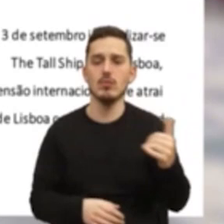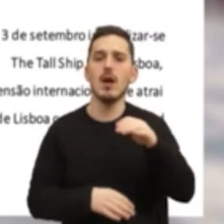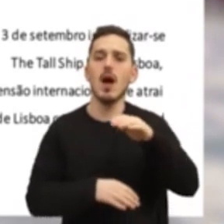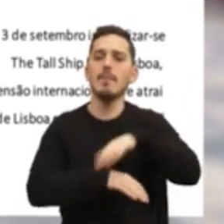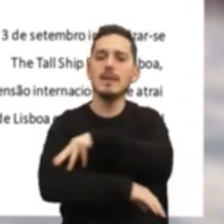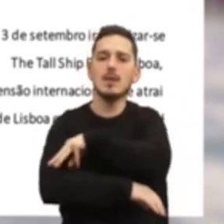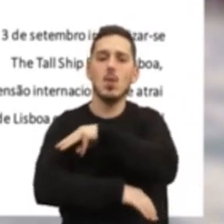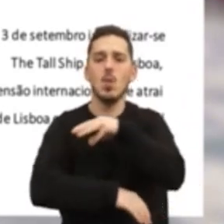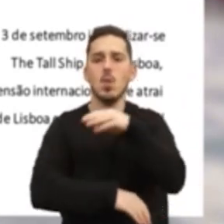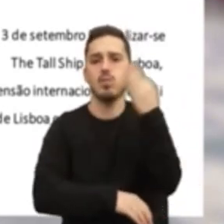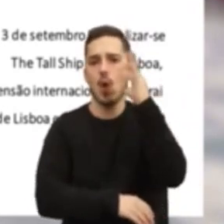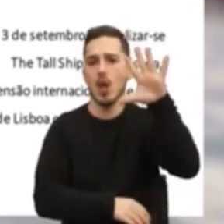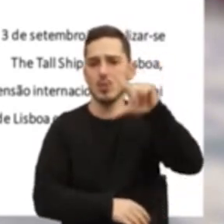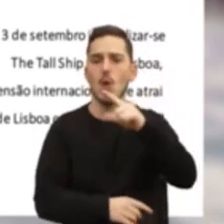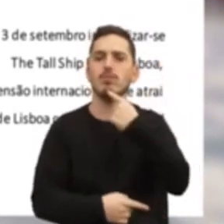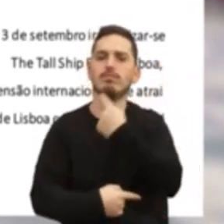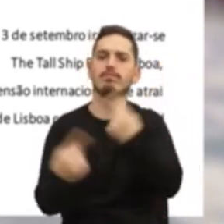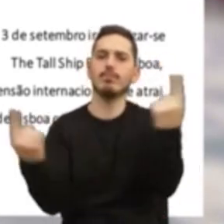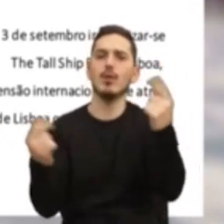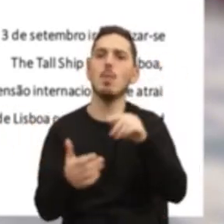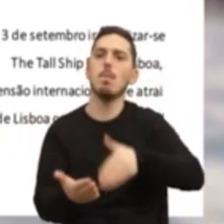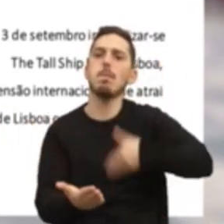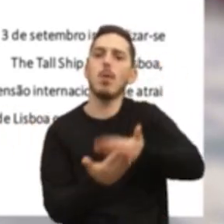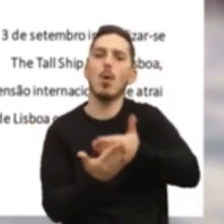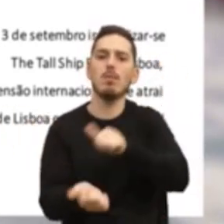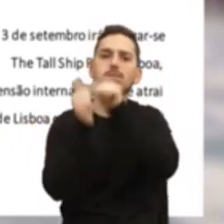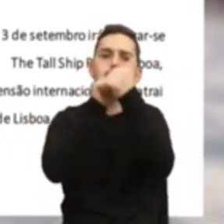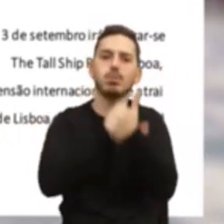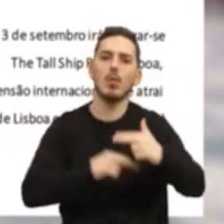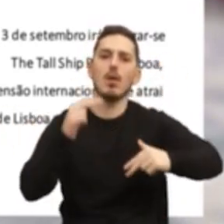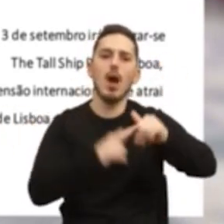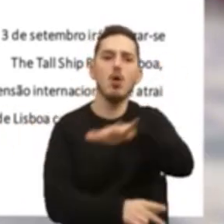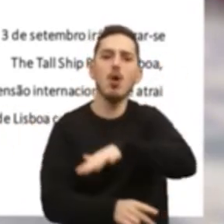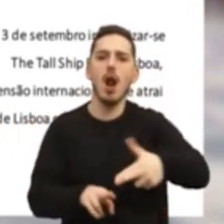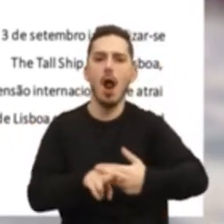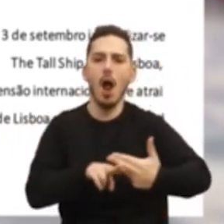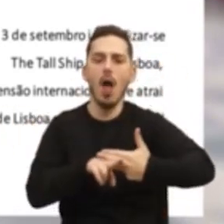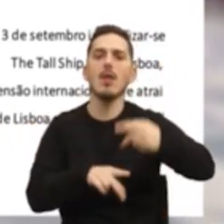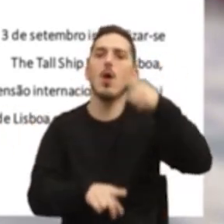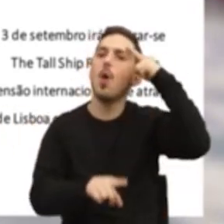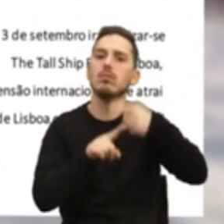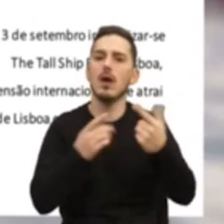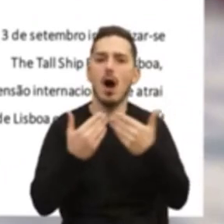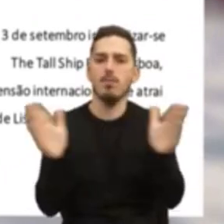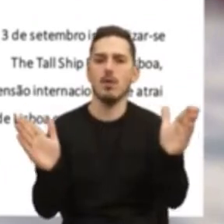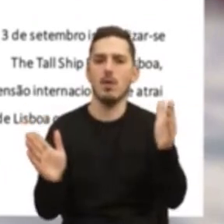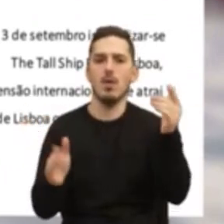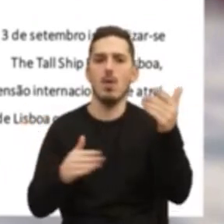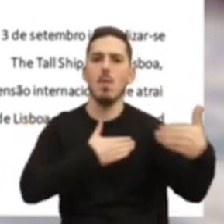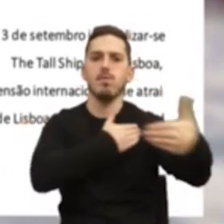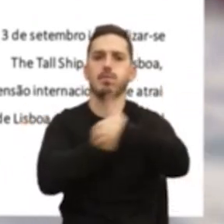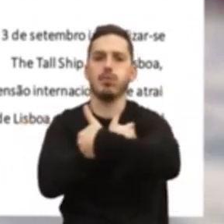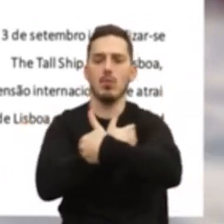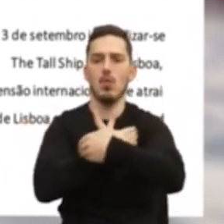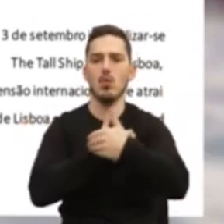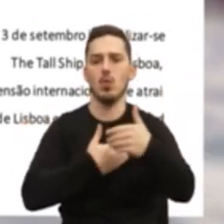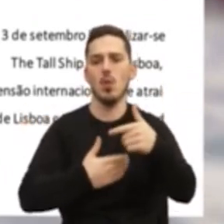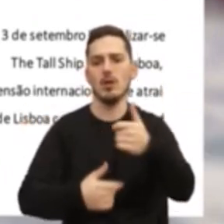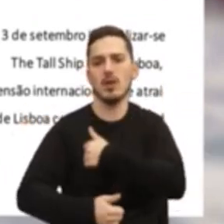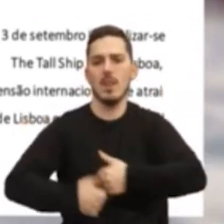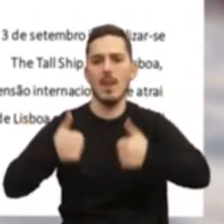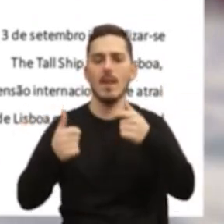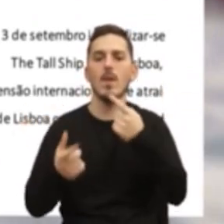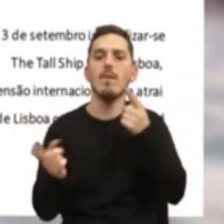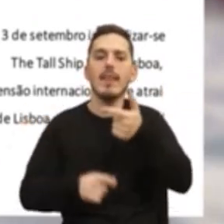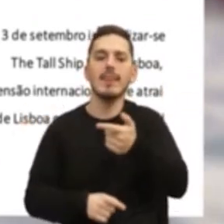a administração do Porto de Lisboa anunciou uma proposta de requalificação para a Doca da Alcântara com o propósito de abrir o Porto de Lisboa à cidade, devolvendo mais